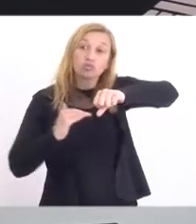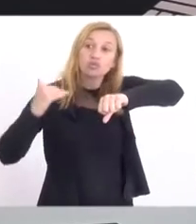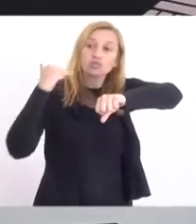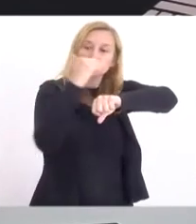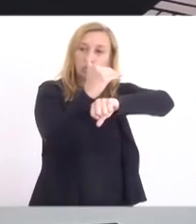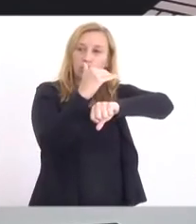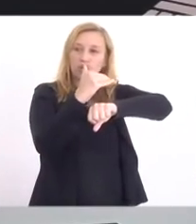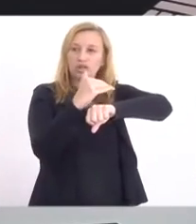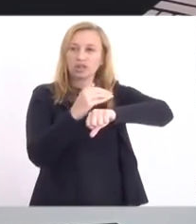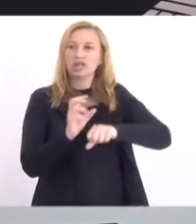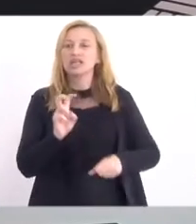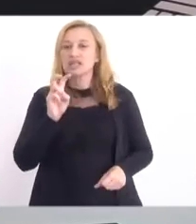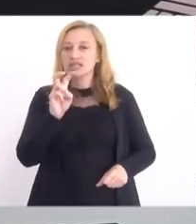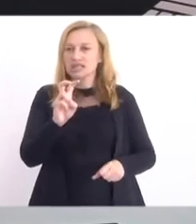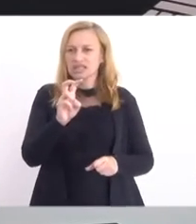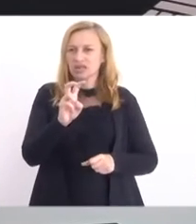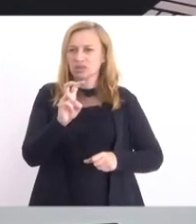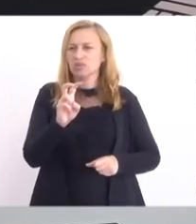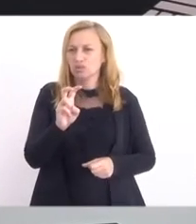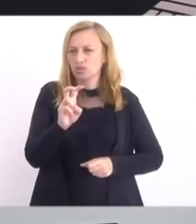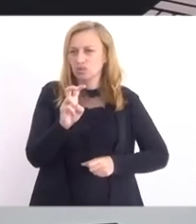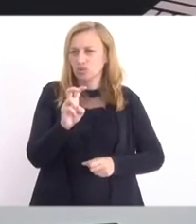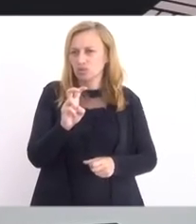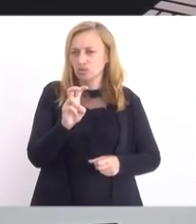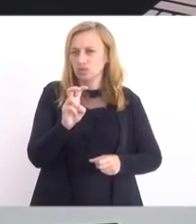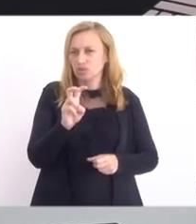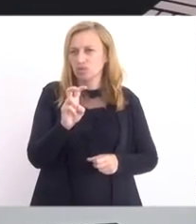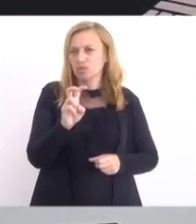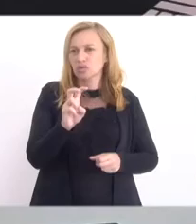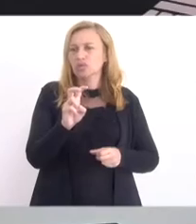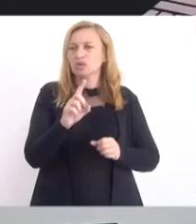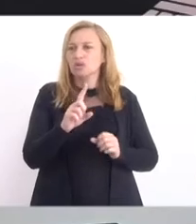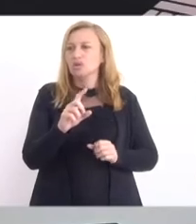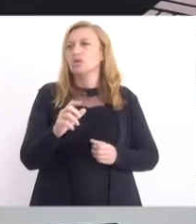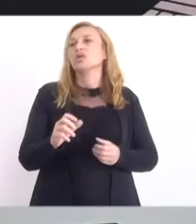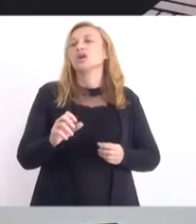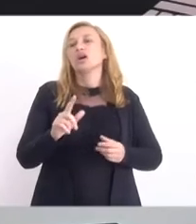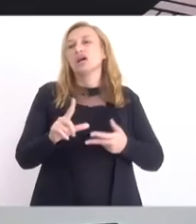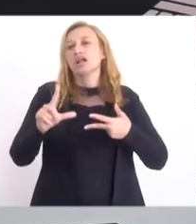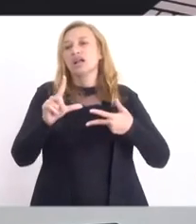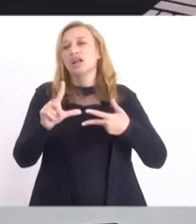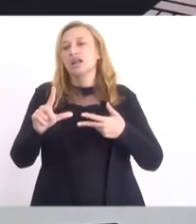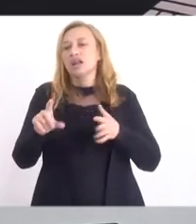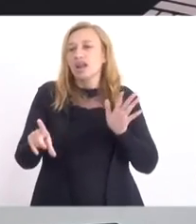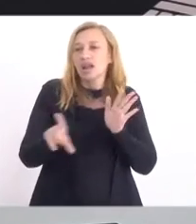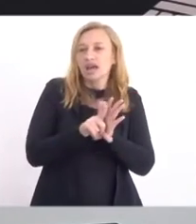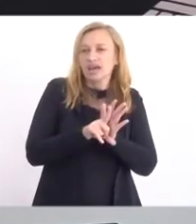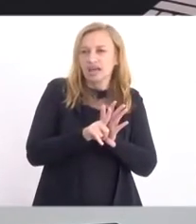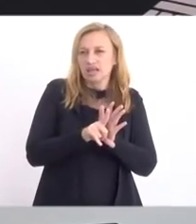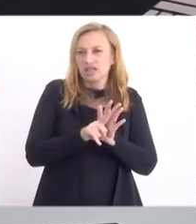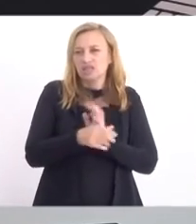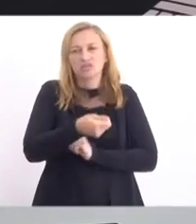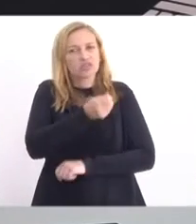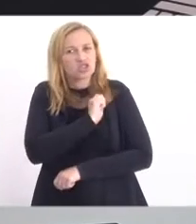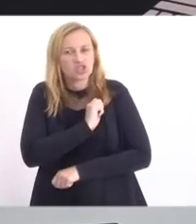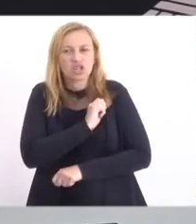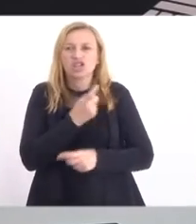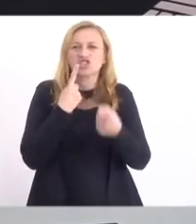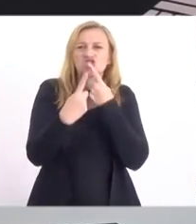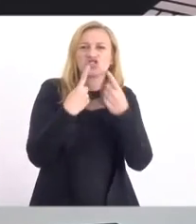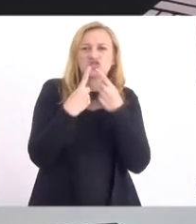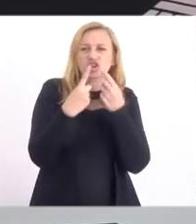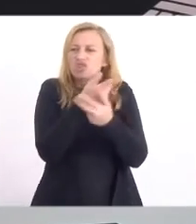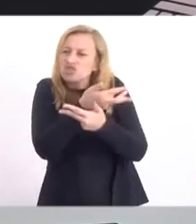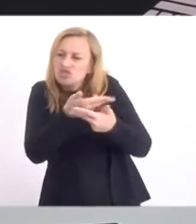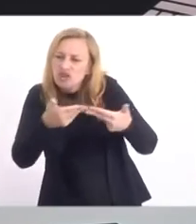cinco legislações de regime de recuperação fiscal, diversos debates